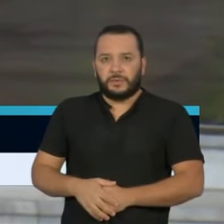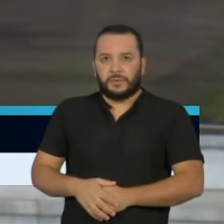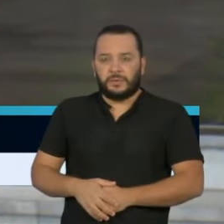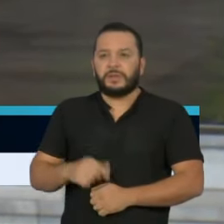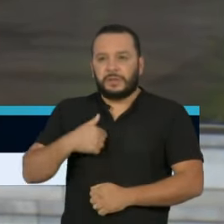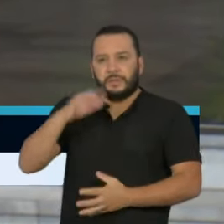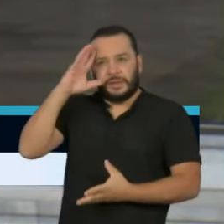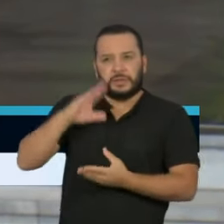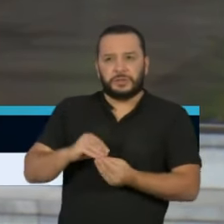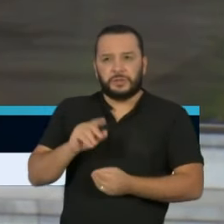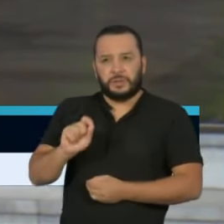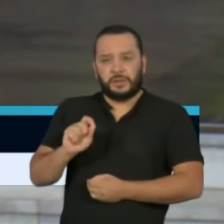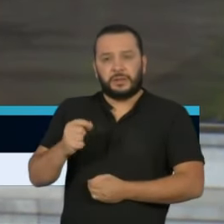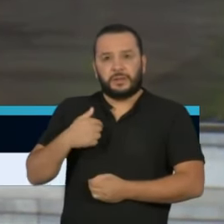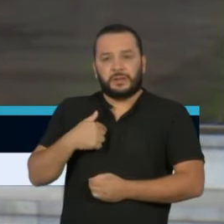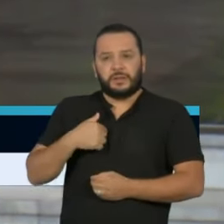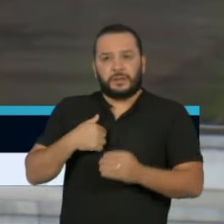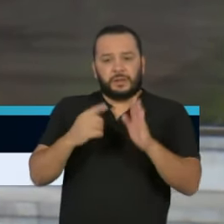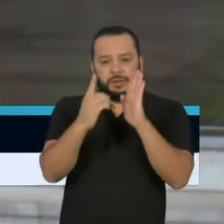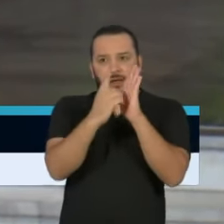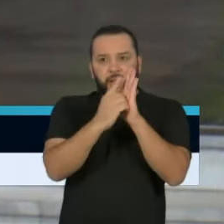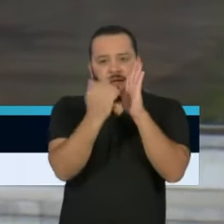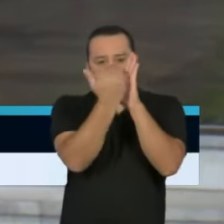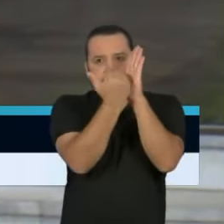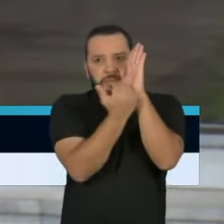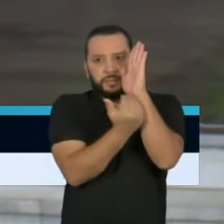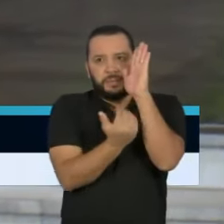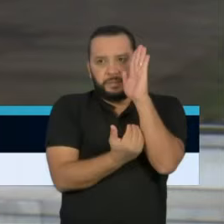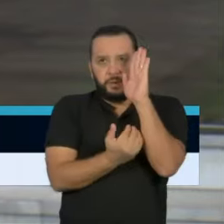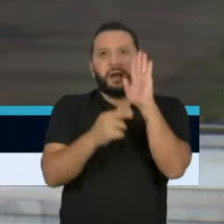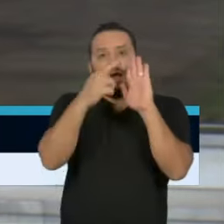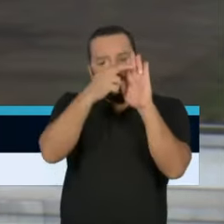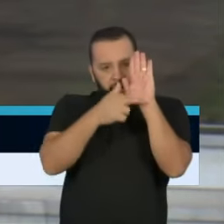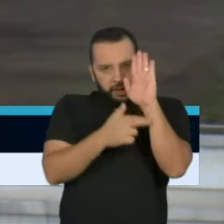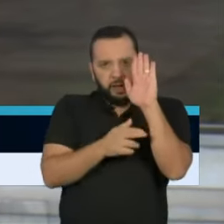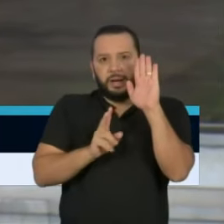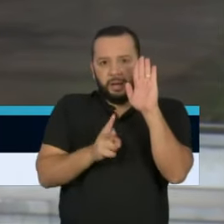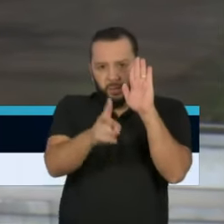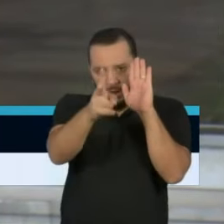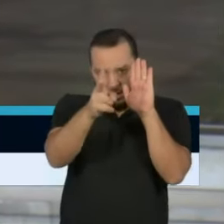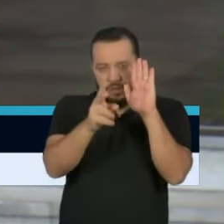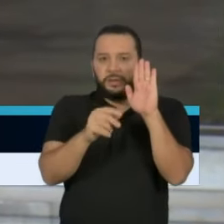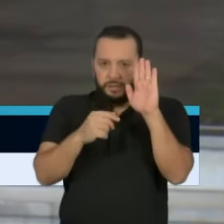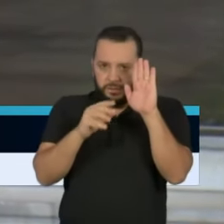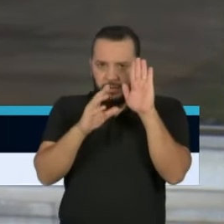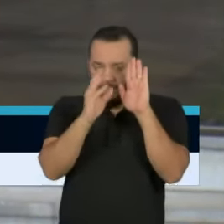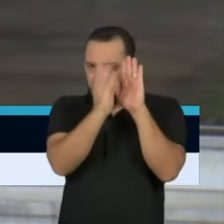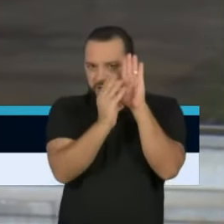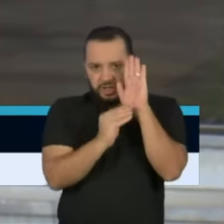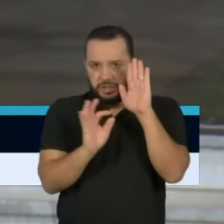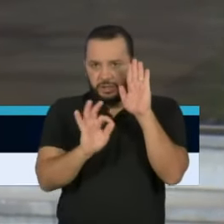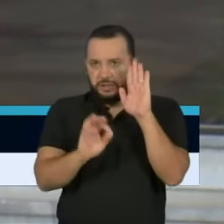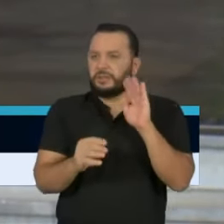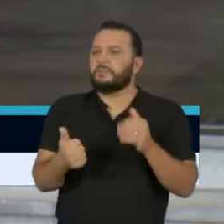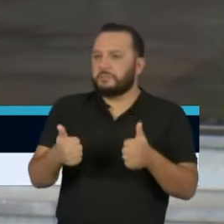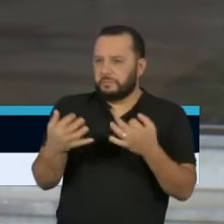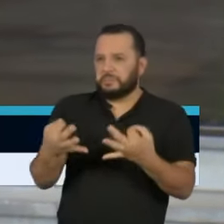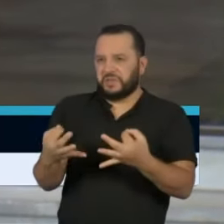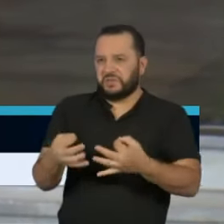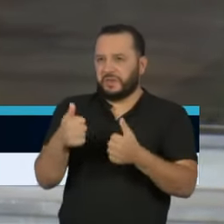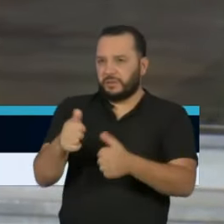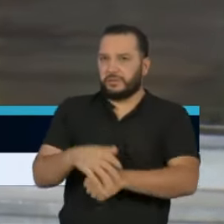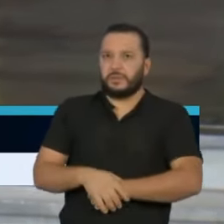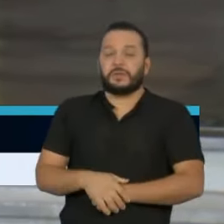eu entendi, então, que não haverá alteração. As regras, no momento, vão permanecer as mesmas. Isso, perfeito. É exatamente isso.